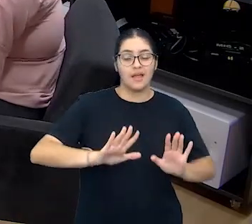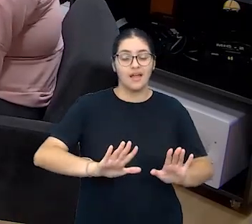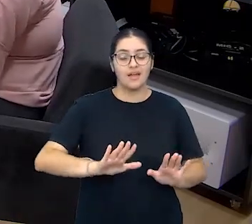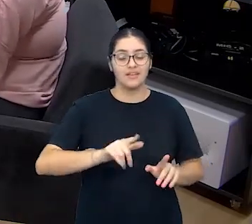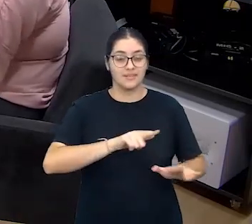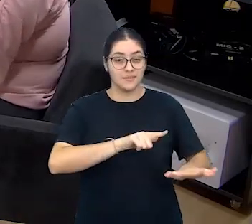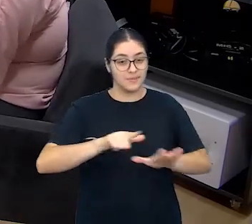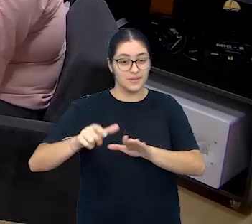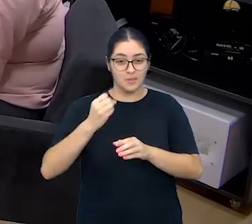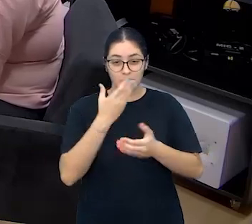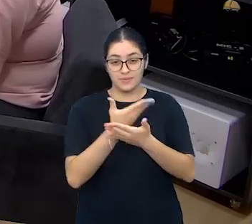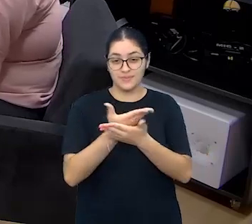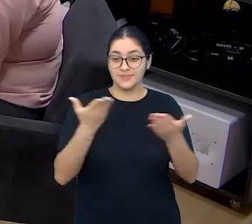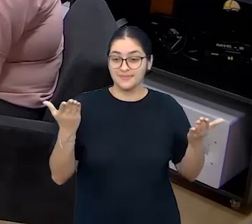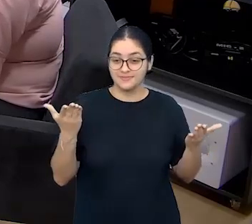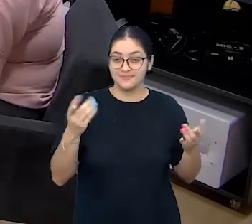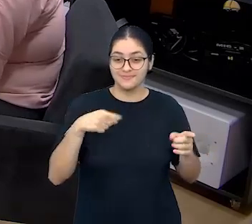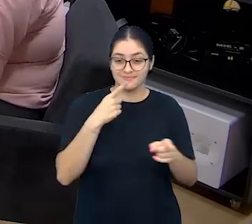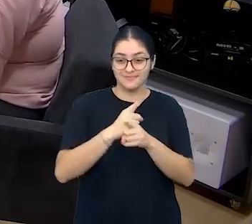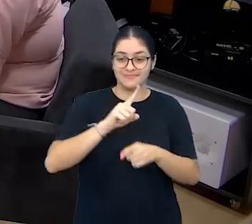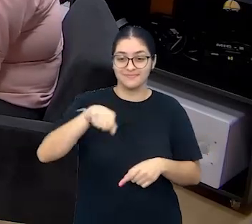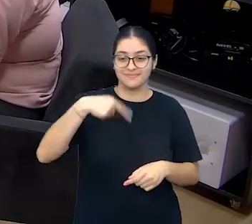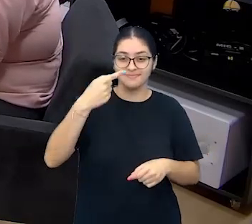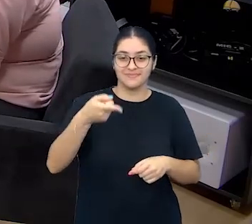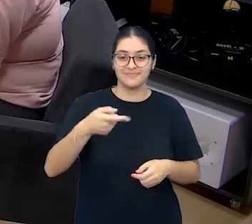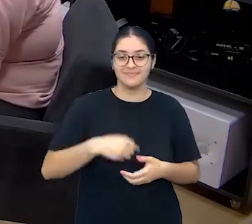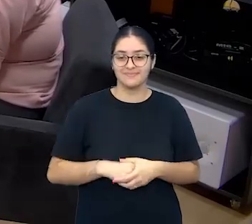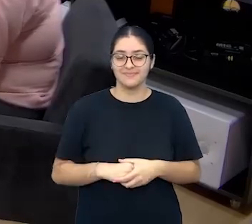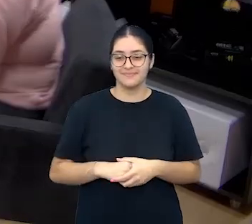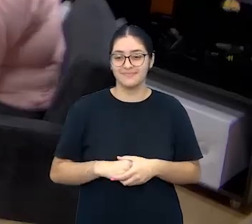semana a todos vocês. Até a próxima. Até.